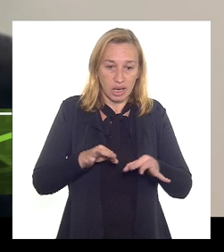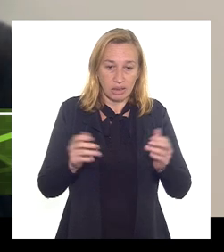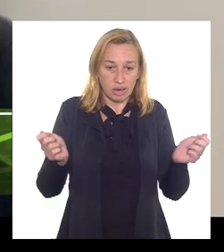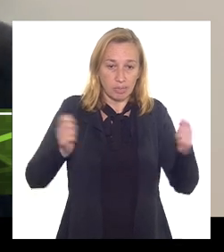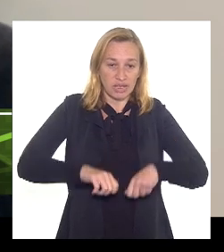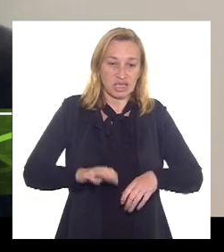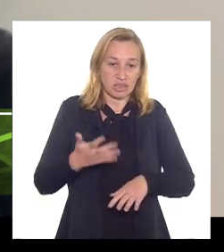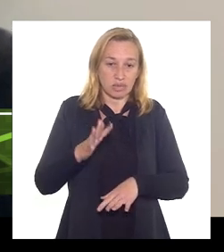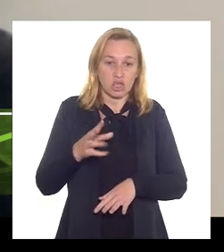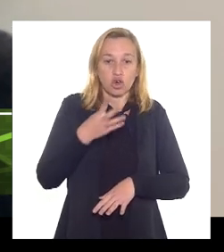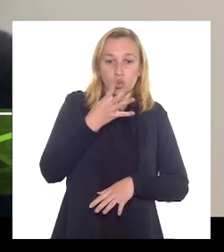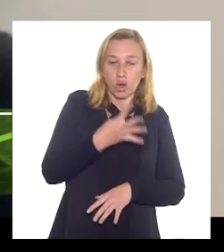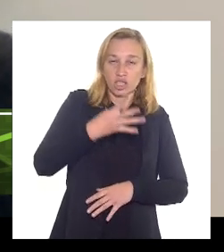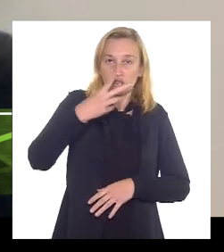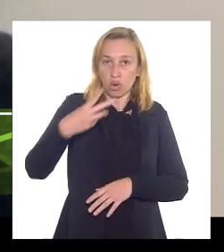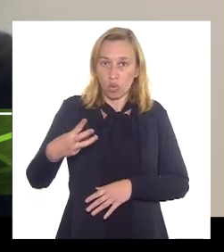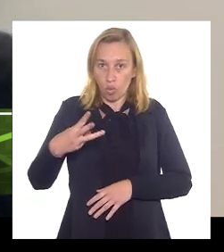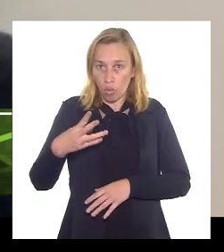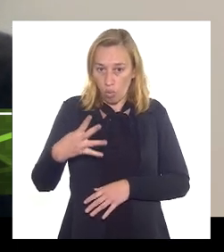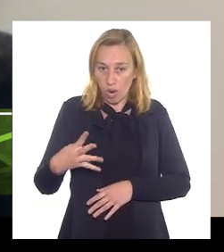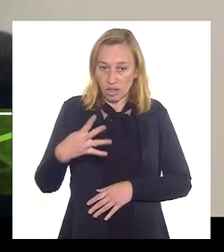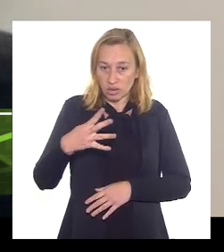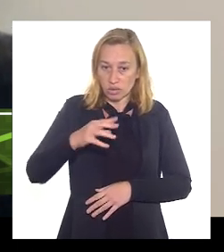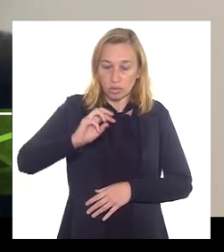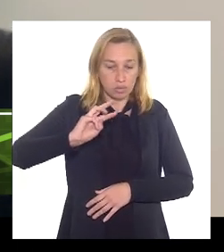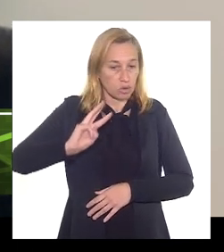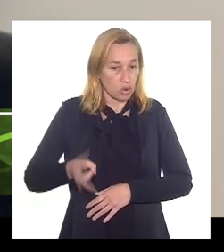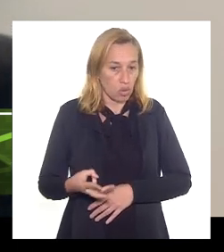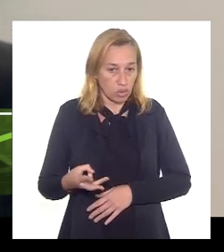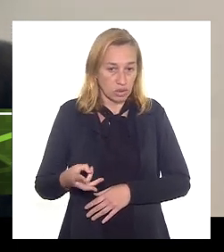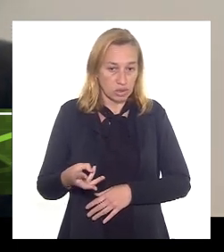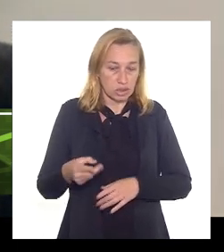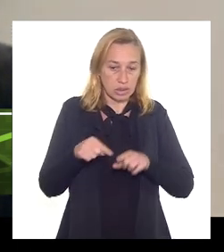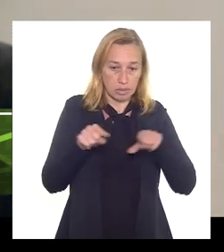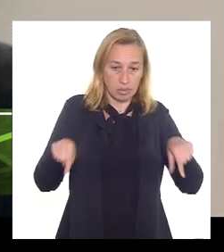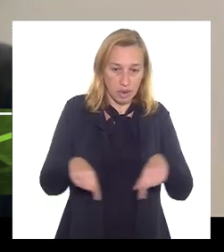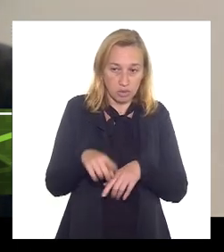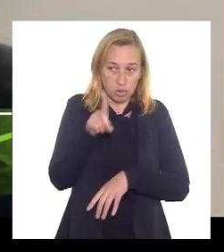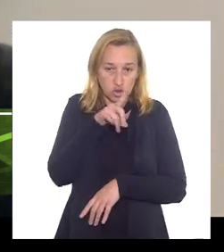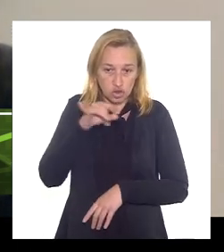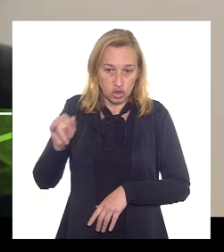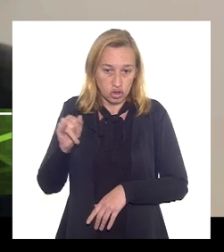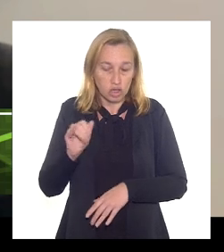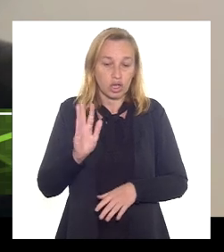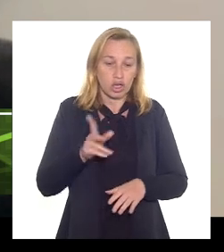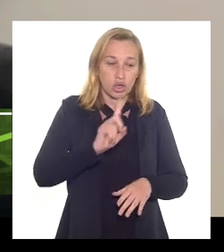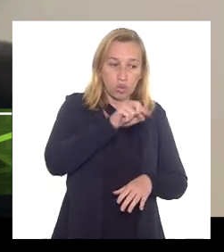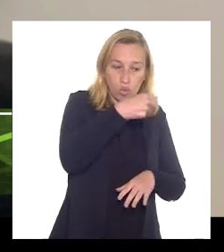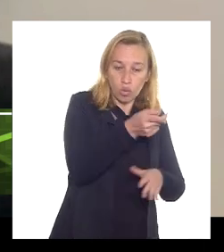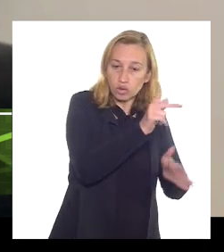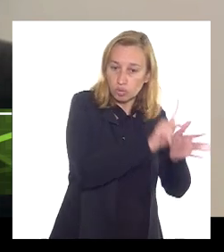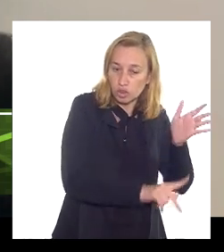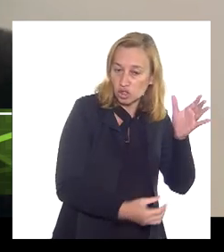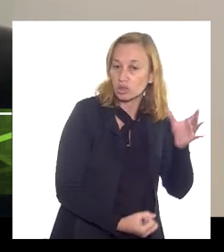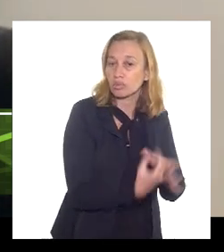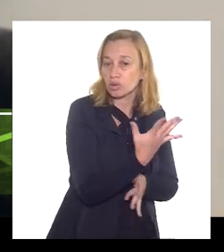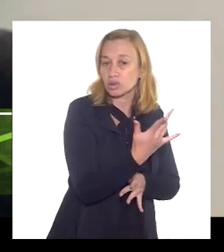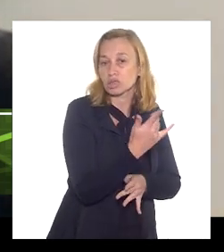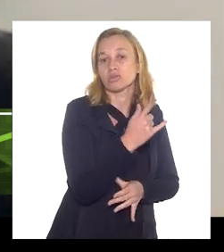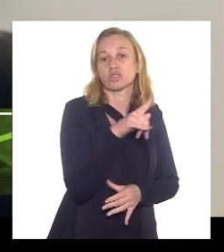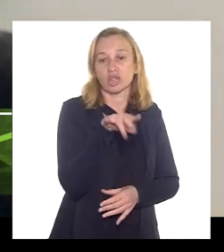de 44 milhões de metros por dia e com os projetos que já estão em produção ou em construção para produção de gás,